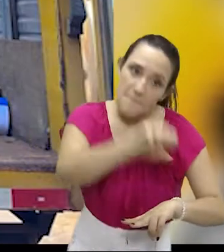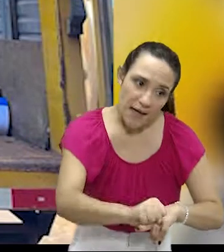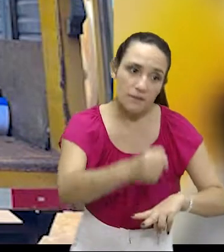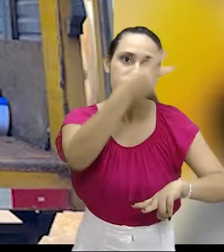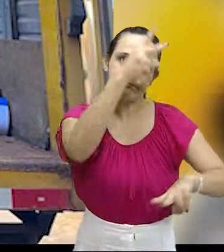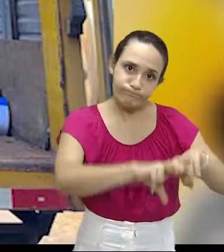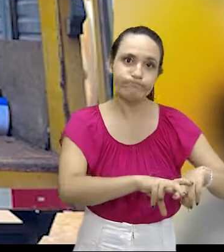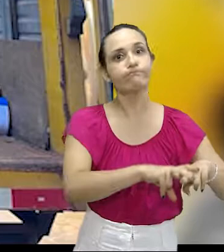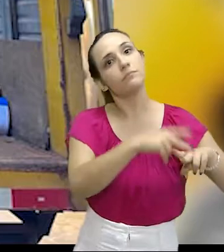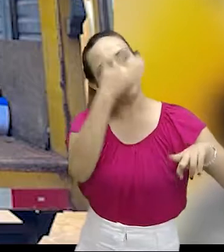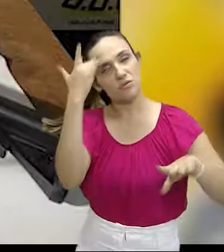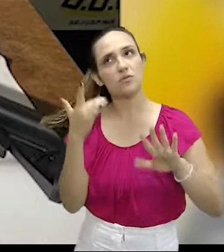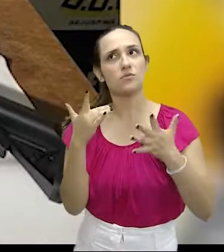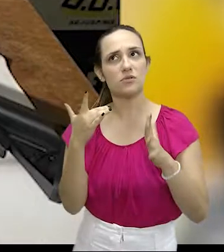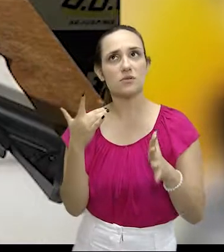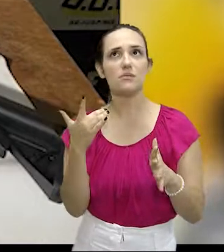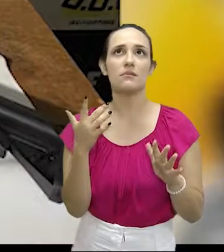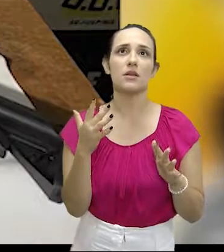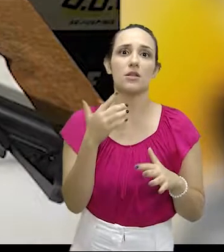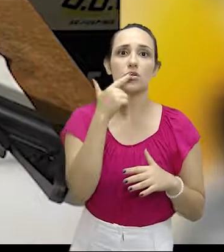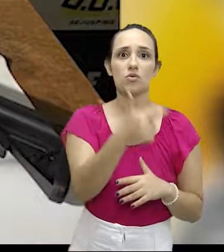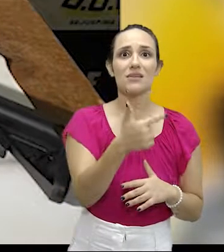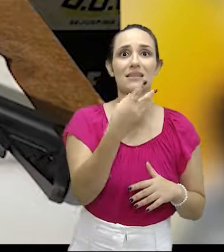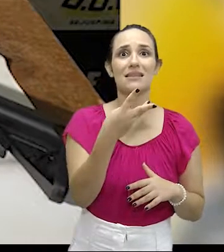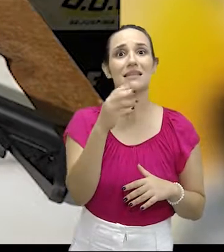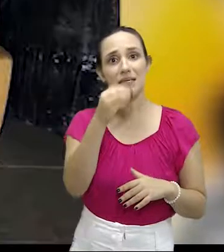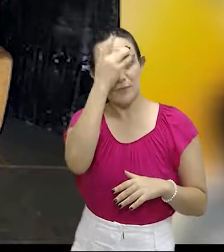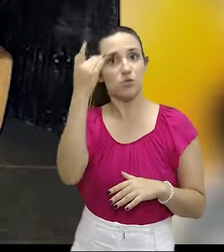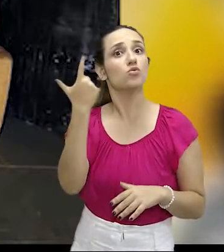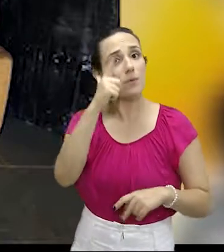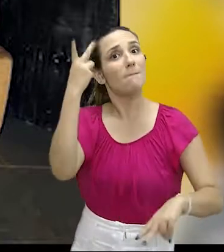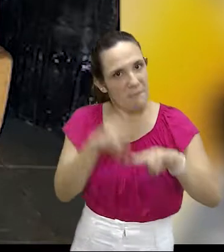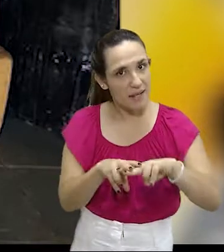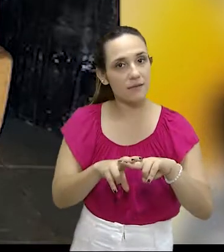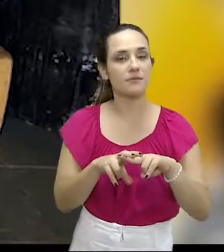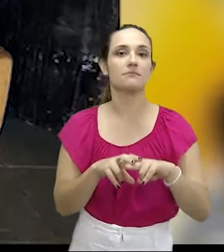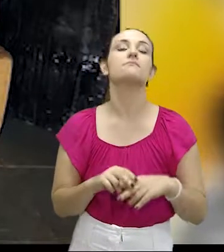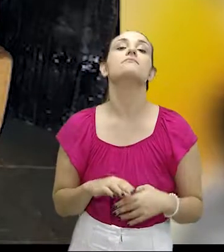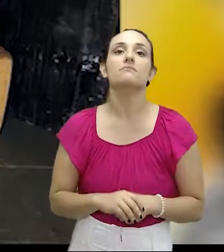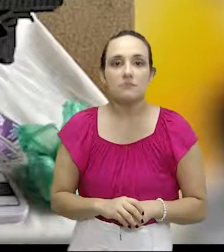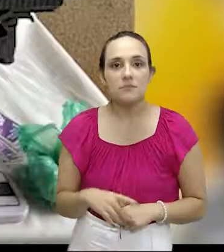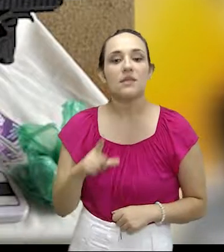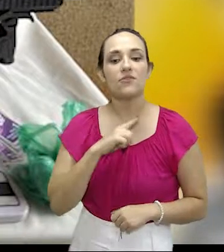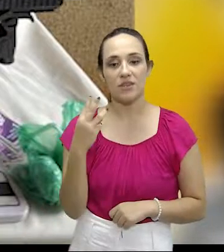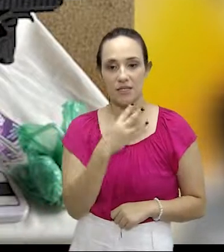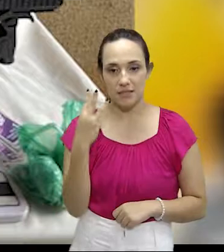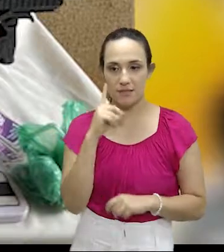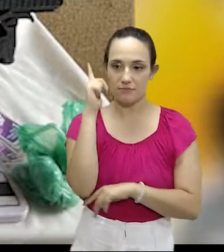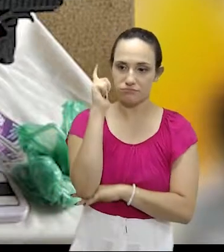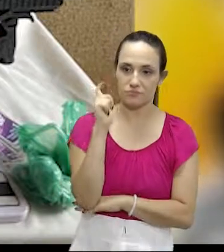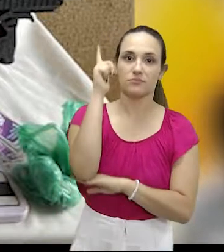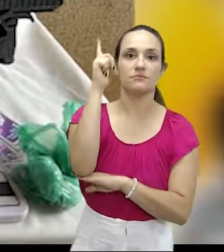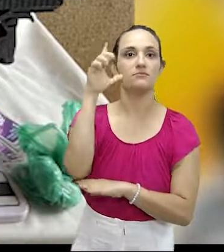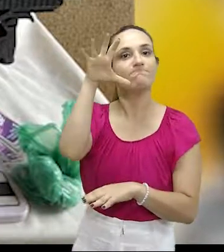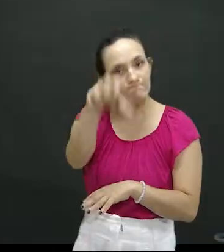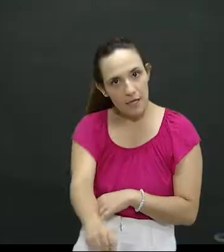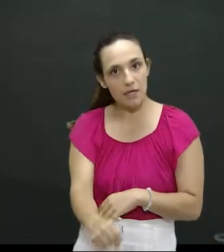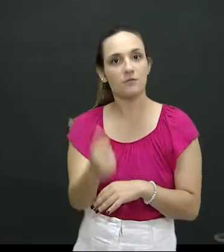foram presos cerca de 230 pessoas. Foram 33 armas de fogo apreendidas,